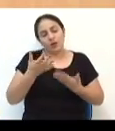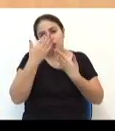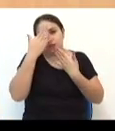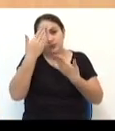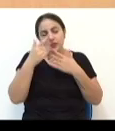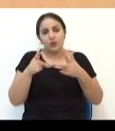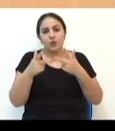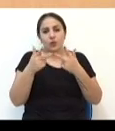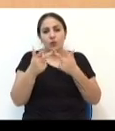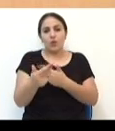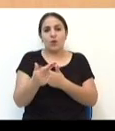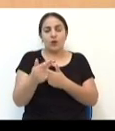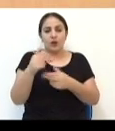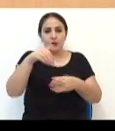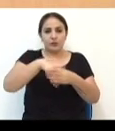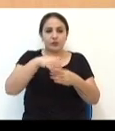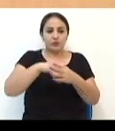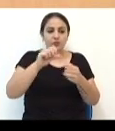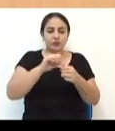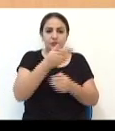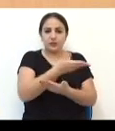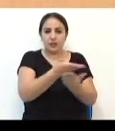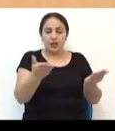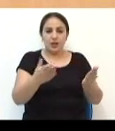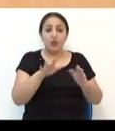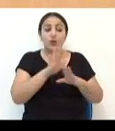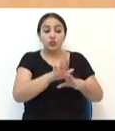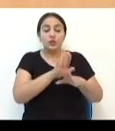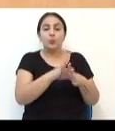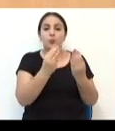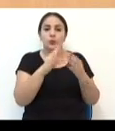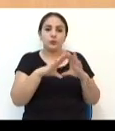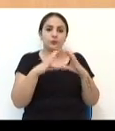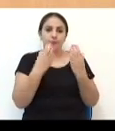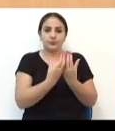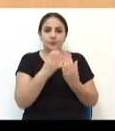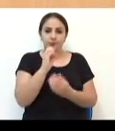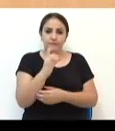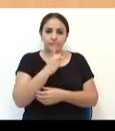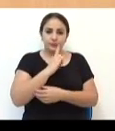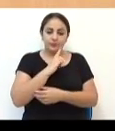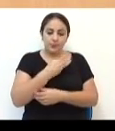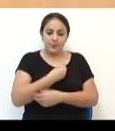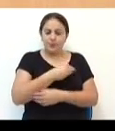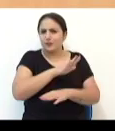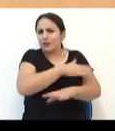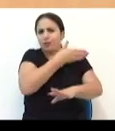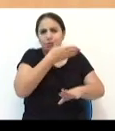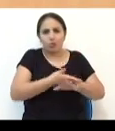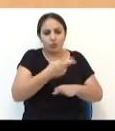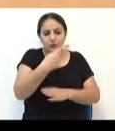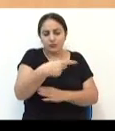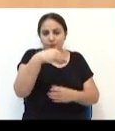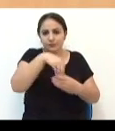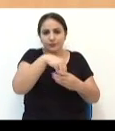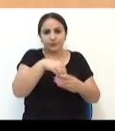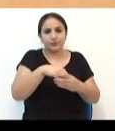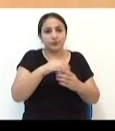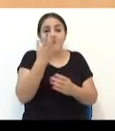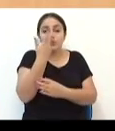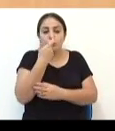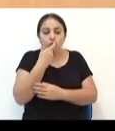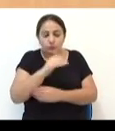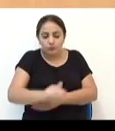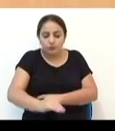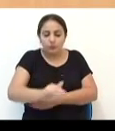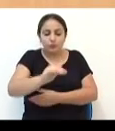que agradecer por a votação que eu fiz lá, e fiz muito por aquela comunidade também, onde tem a minha vida quase toda ali, desde criança eu